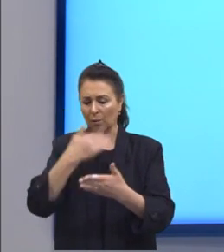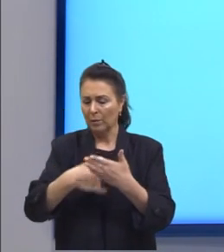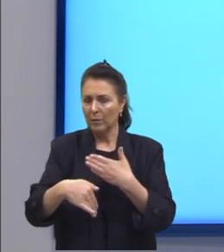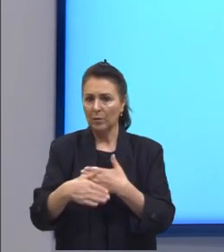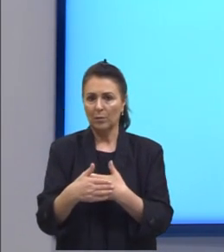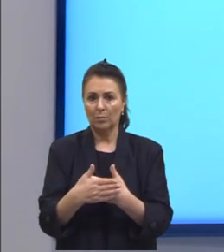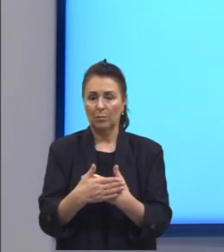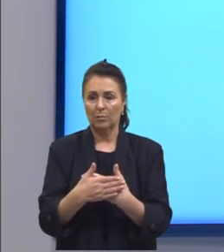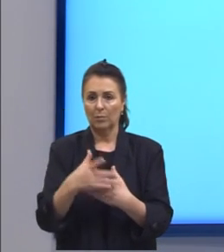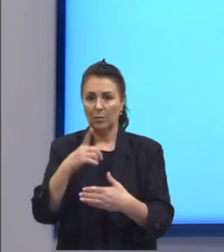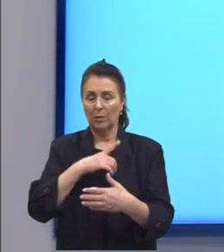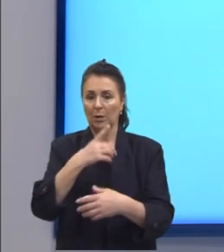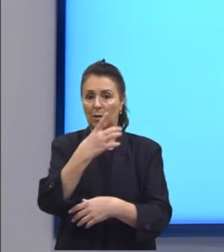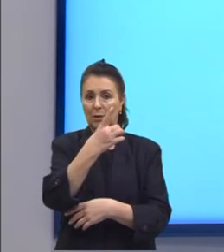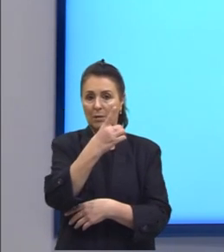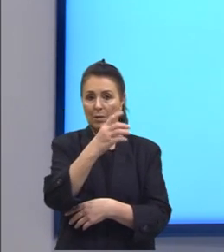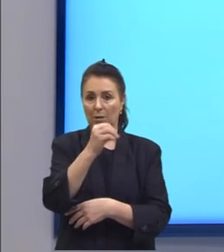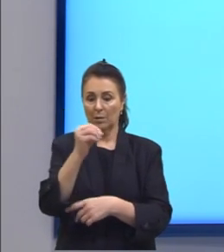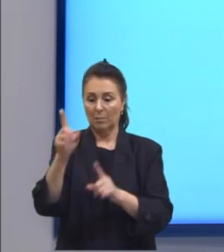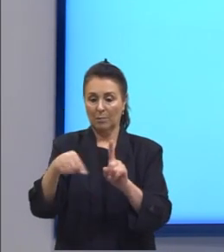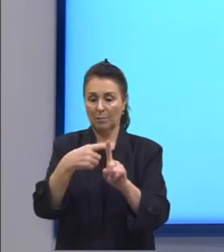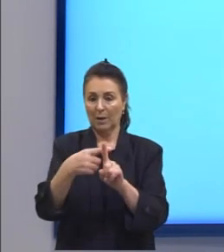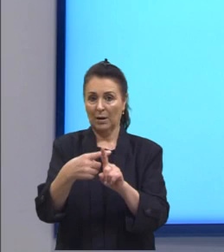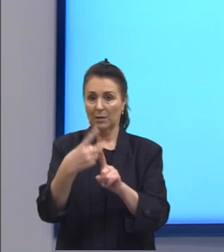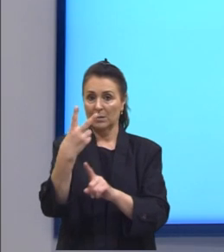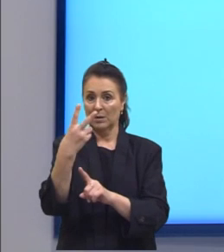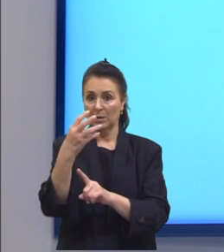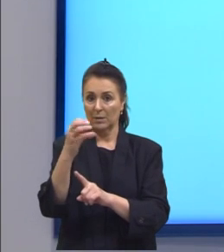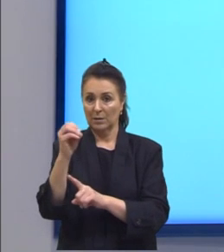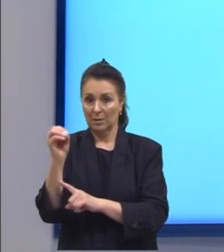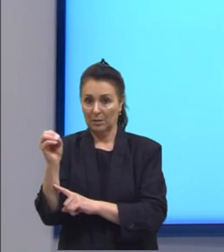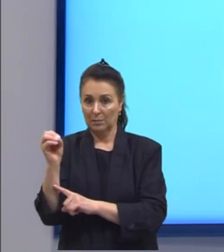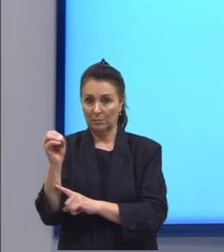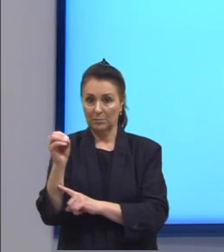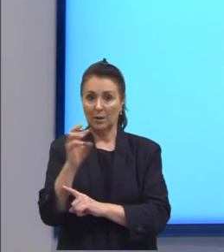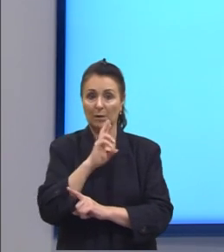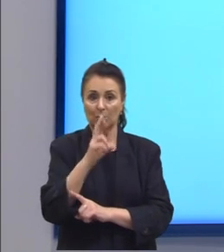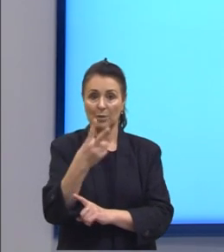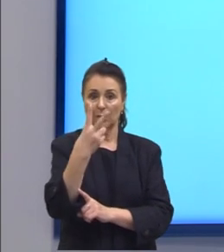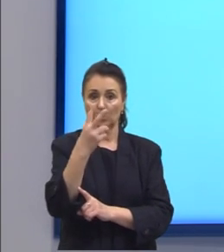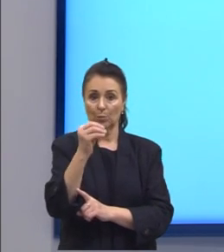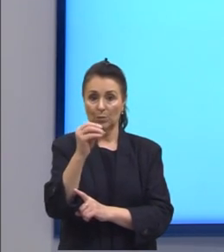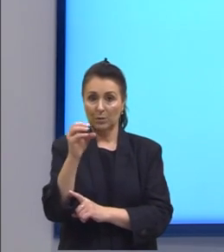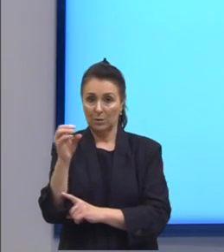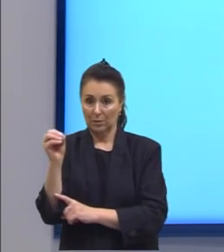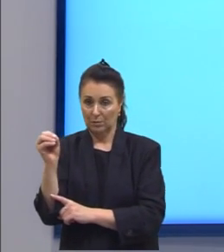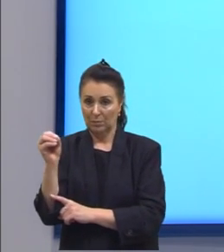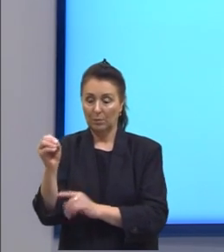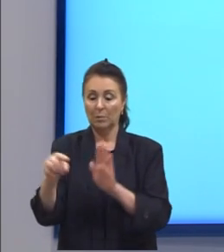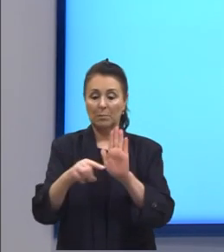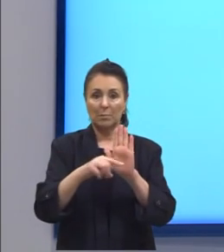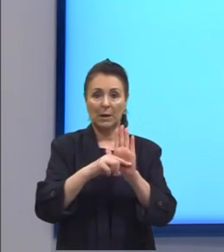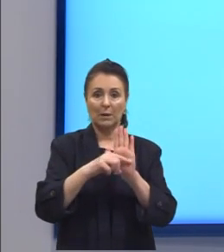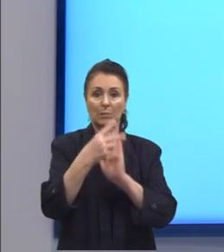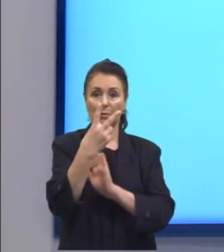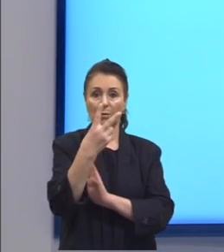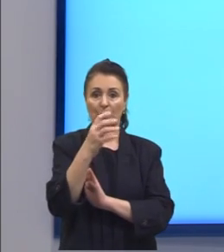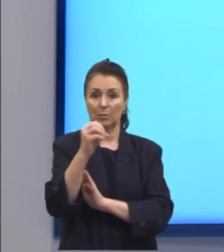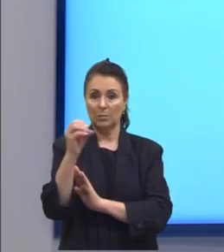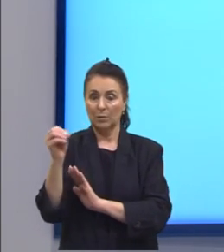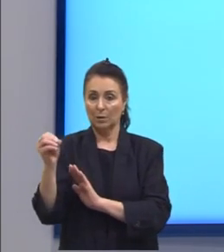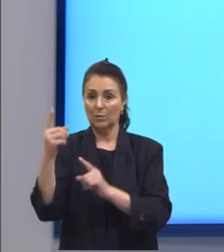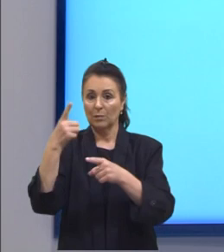nós tínhamos 100 mais 100 que resulta em 200 e aqui nós tínhamos menos 200 vezes